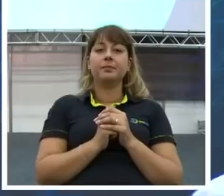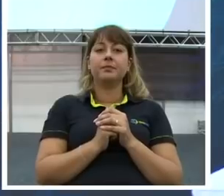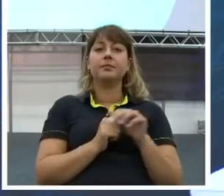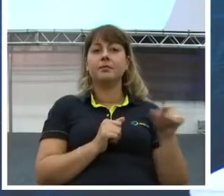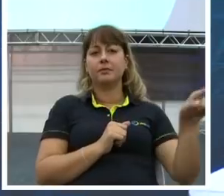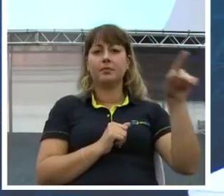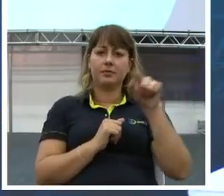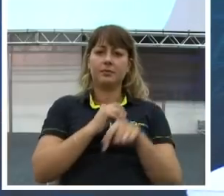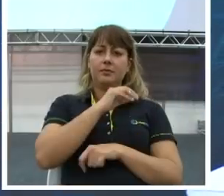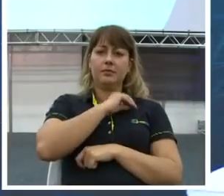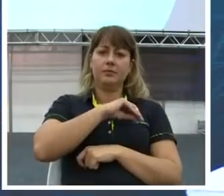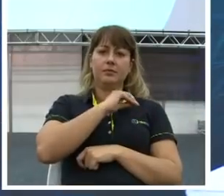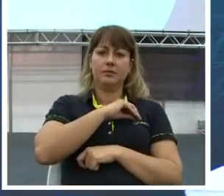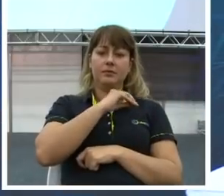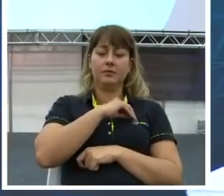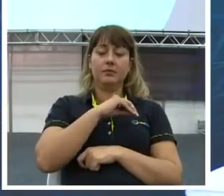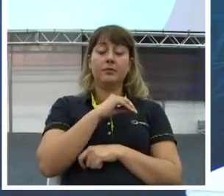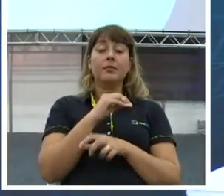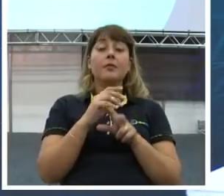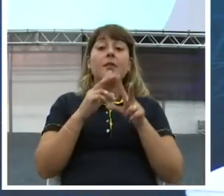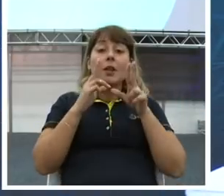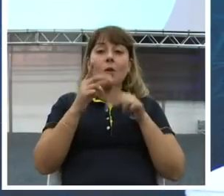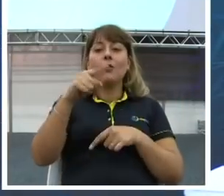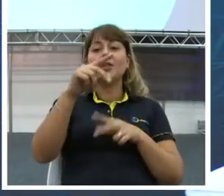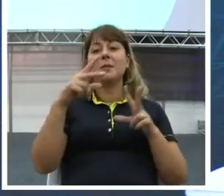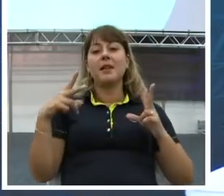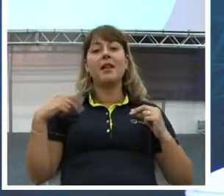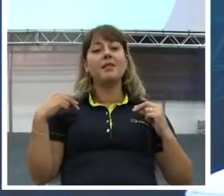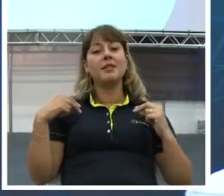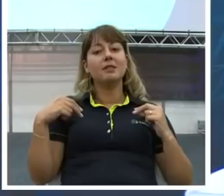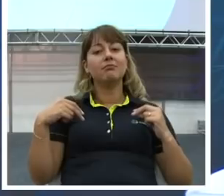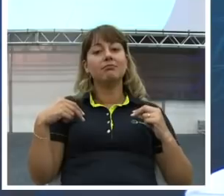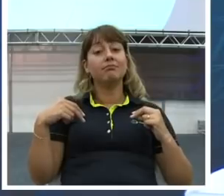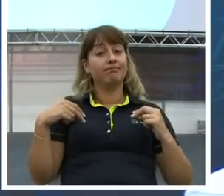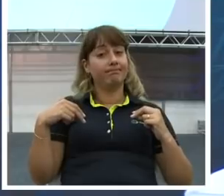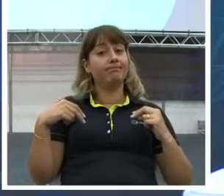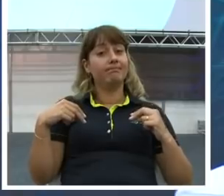Você ganha exatamente aquilo que você merece hoje.